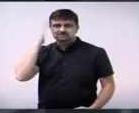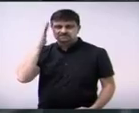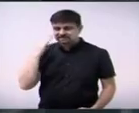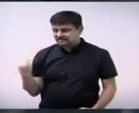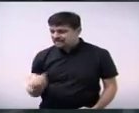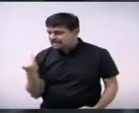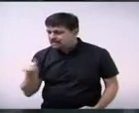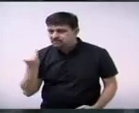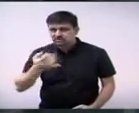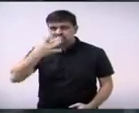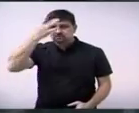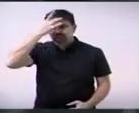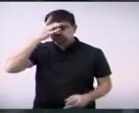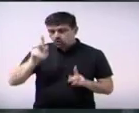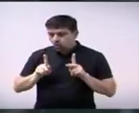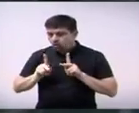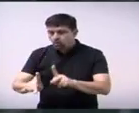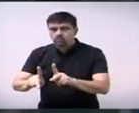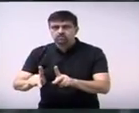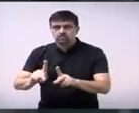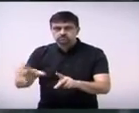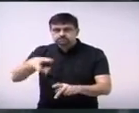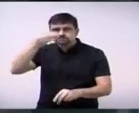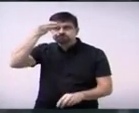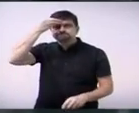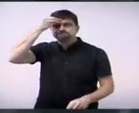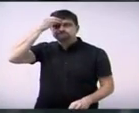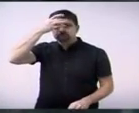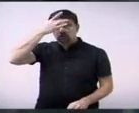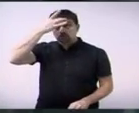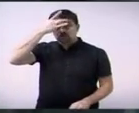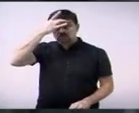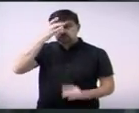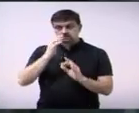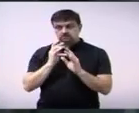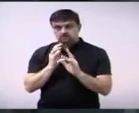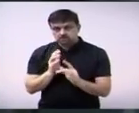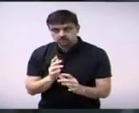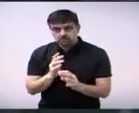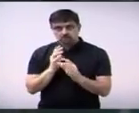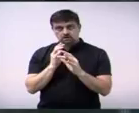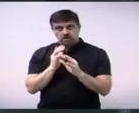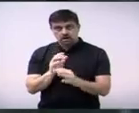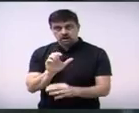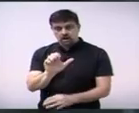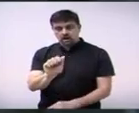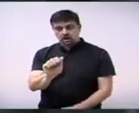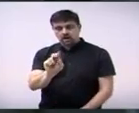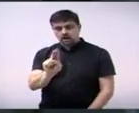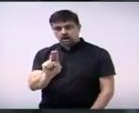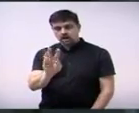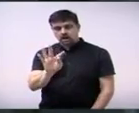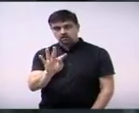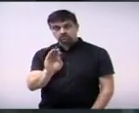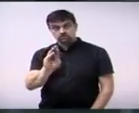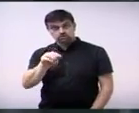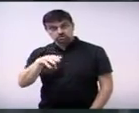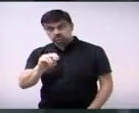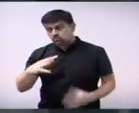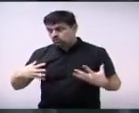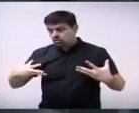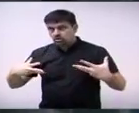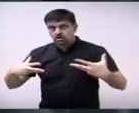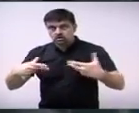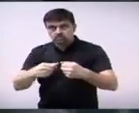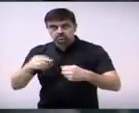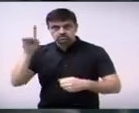da conscientização da população então congratulo com todos que participaram no dia 2 de abril aqui no